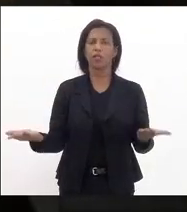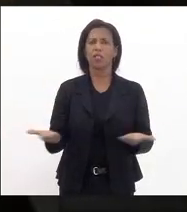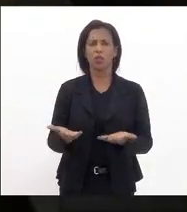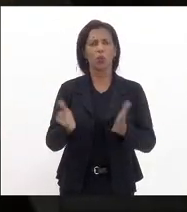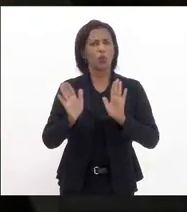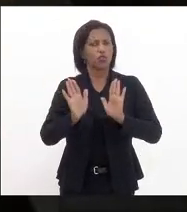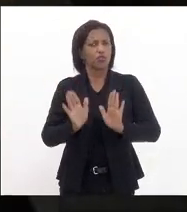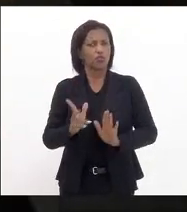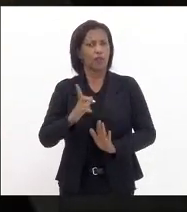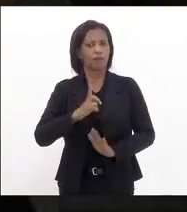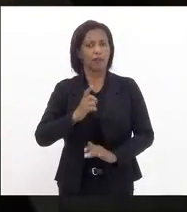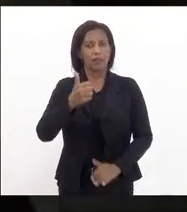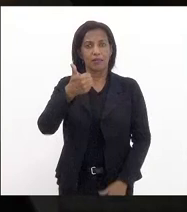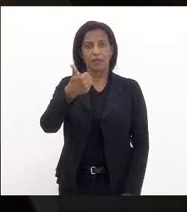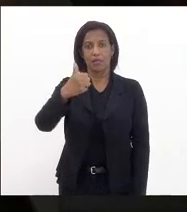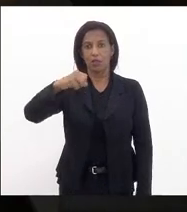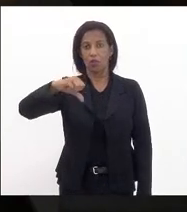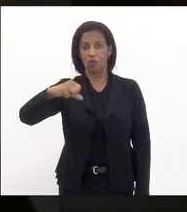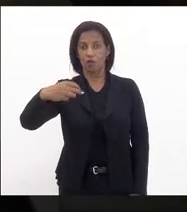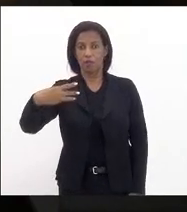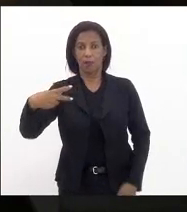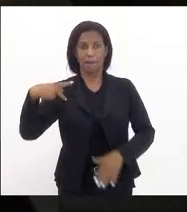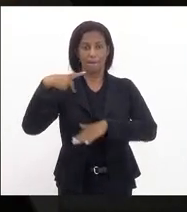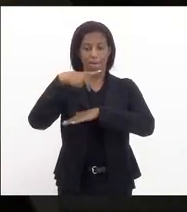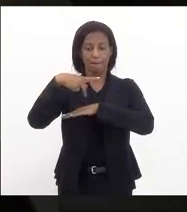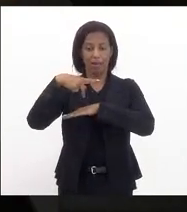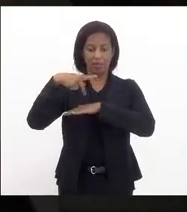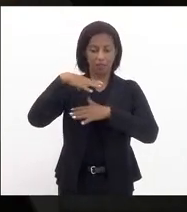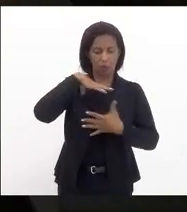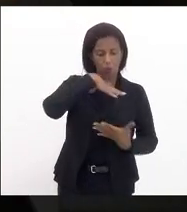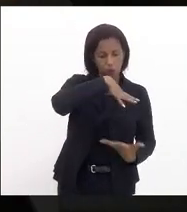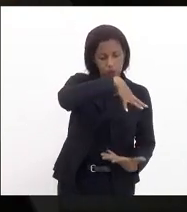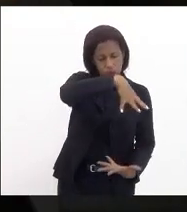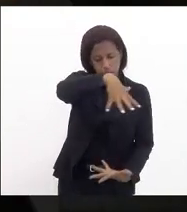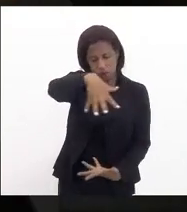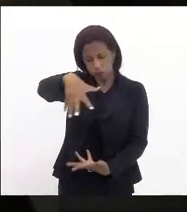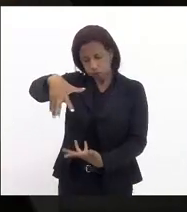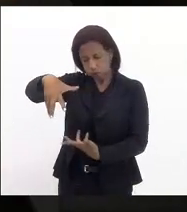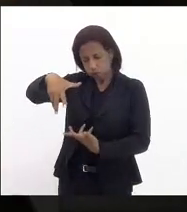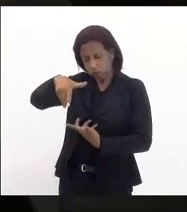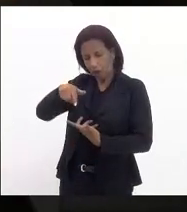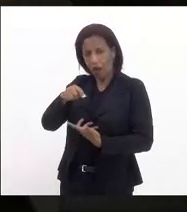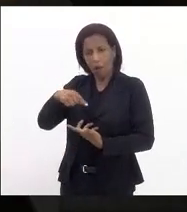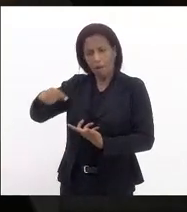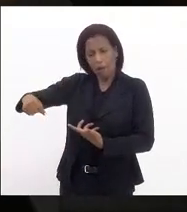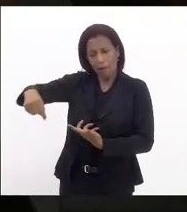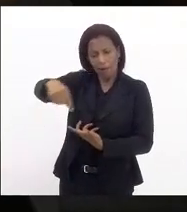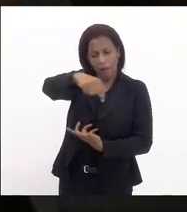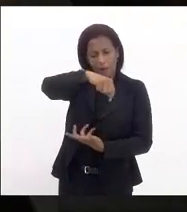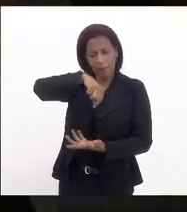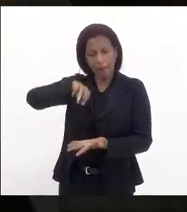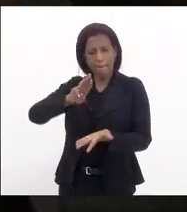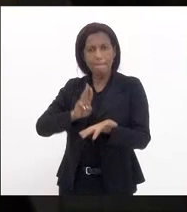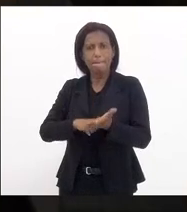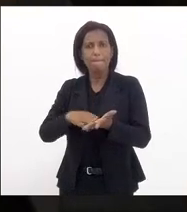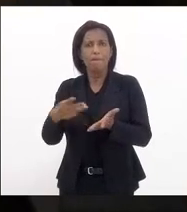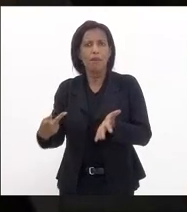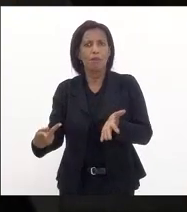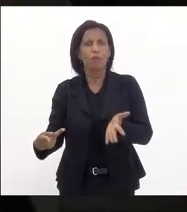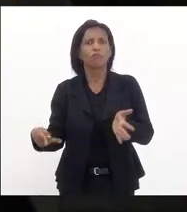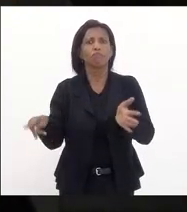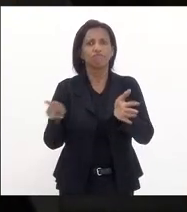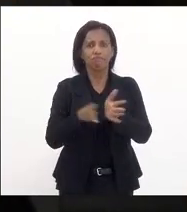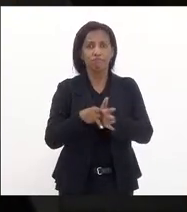tem 193 países do mundo que são membros desse órgão o seu